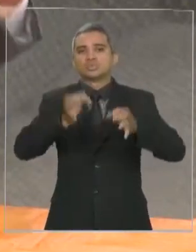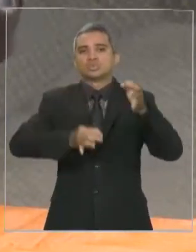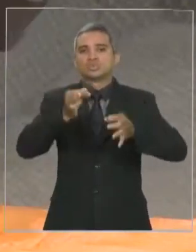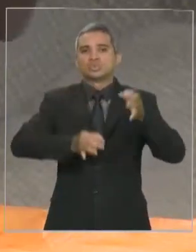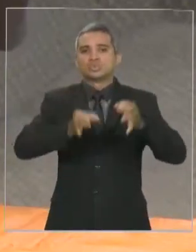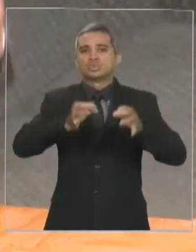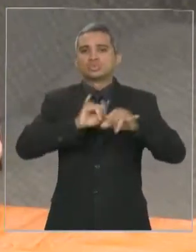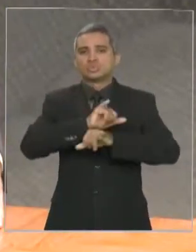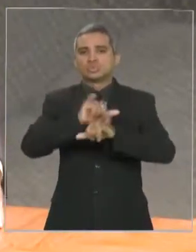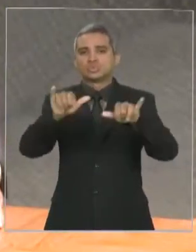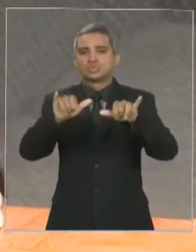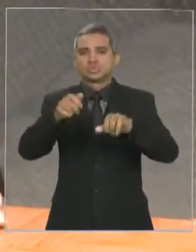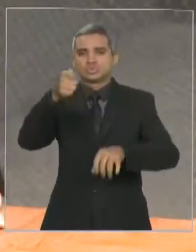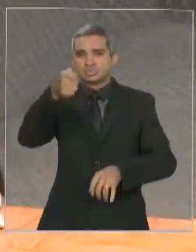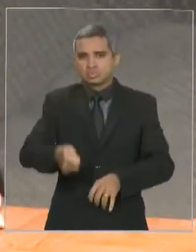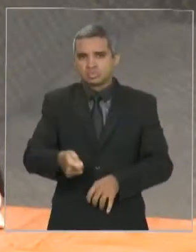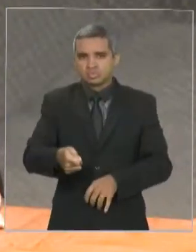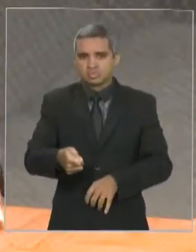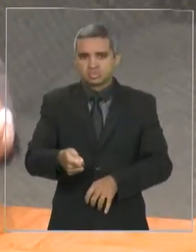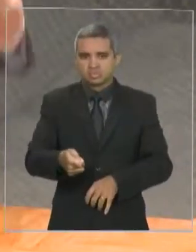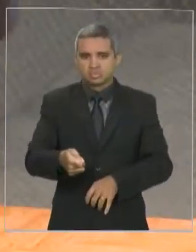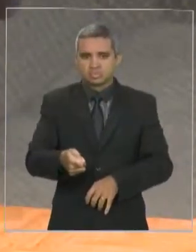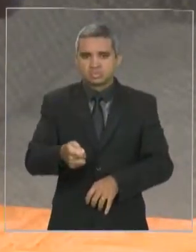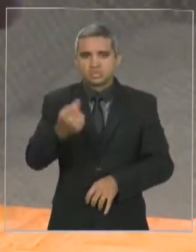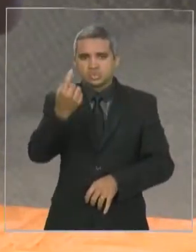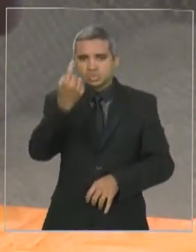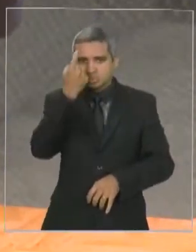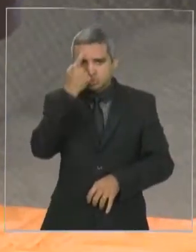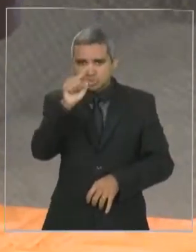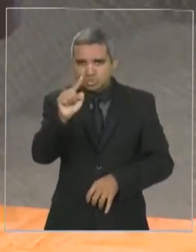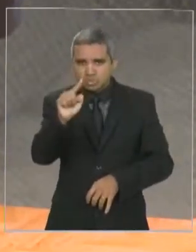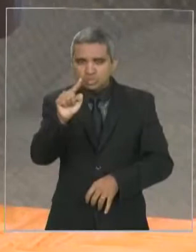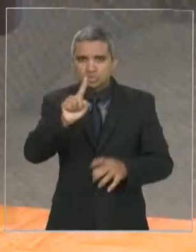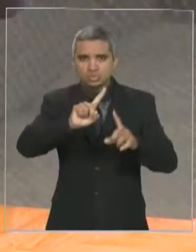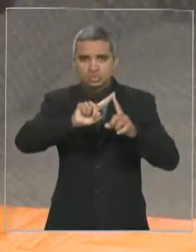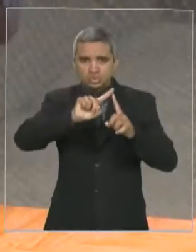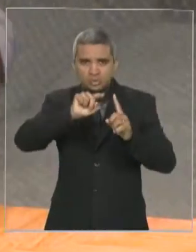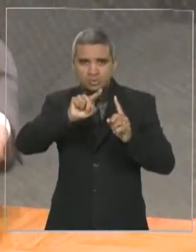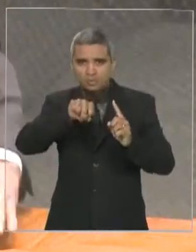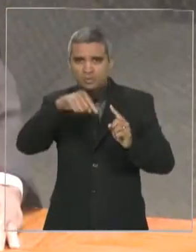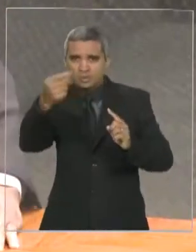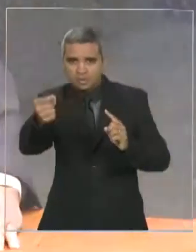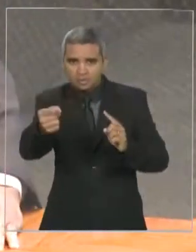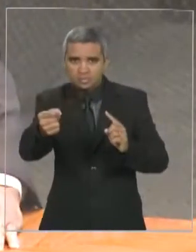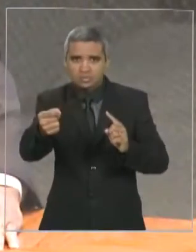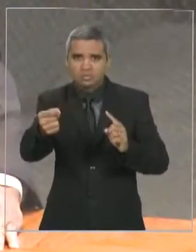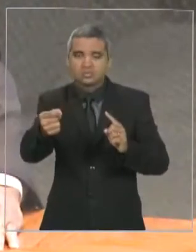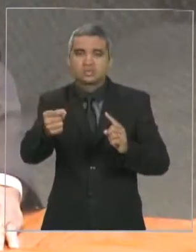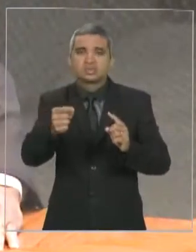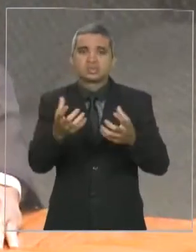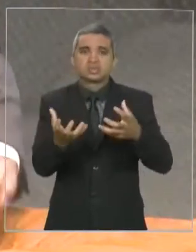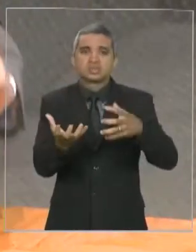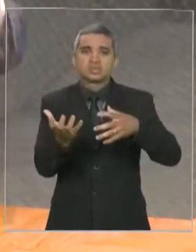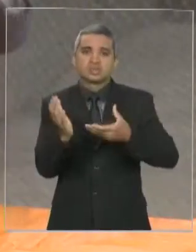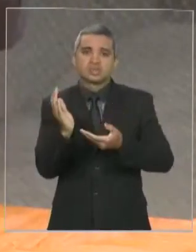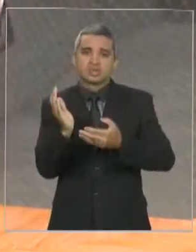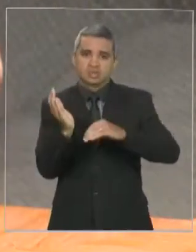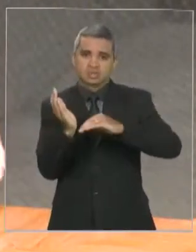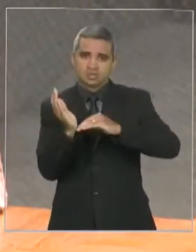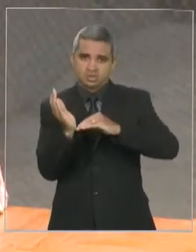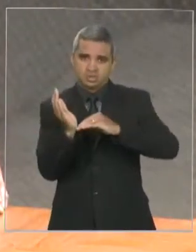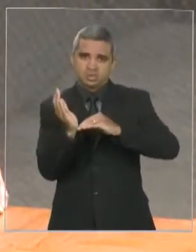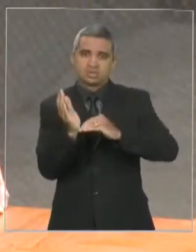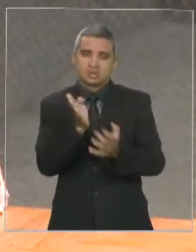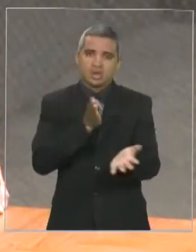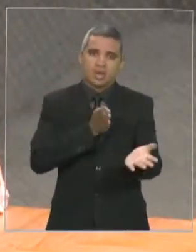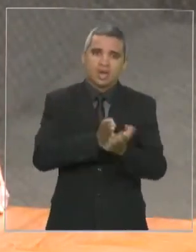Um dia após, deputado Edilazio, um dia após ser aprovada pelo Senado Federal a reforma